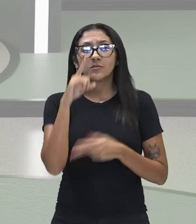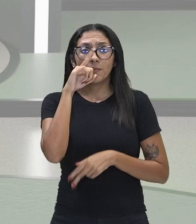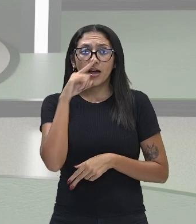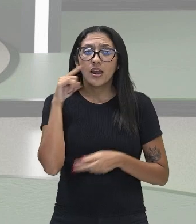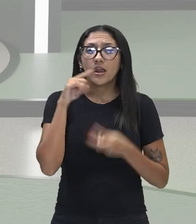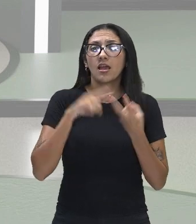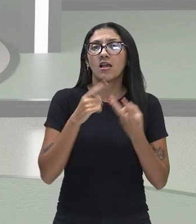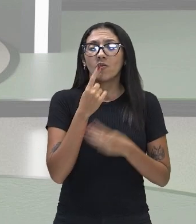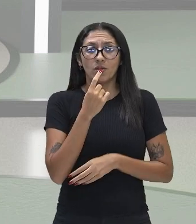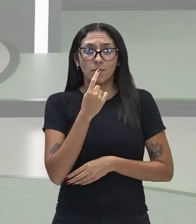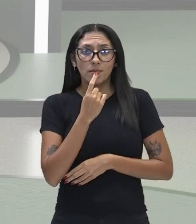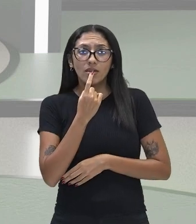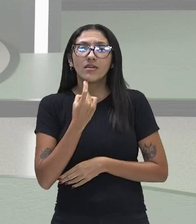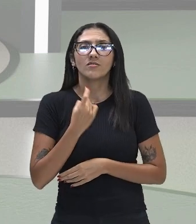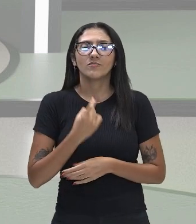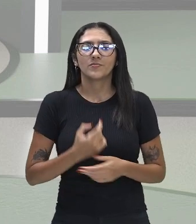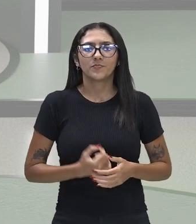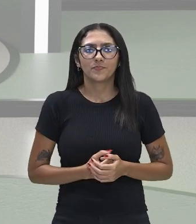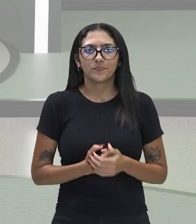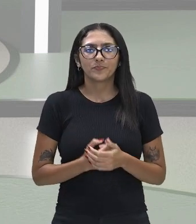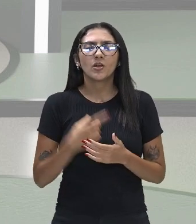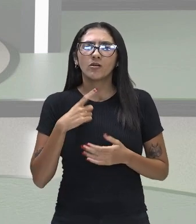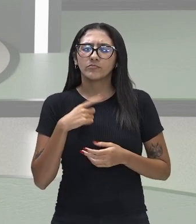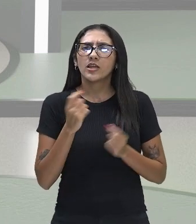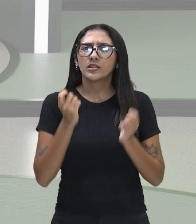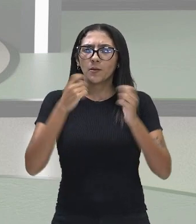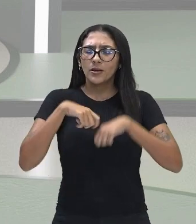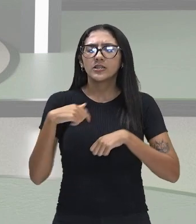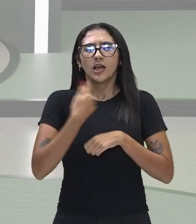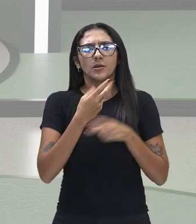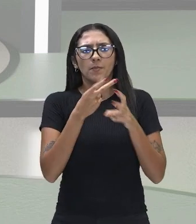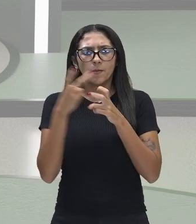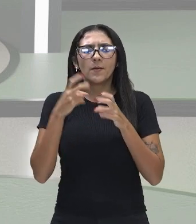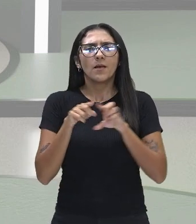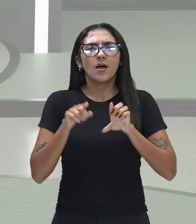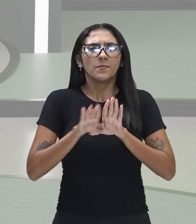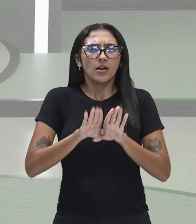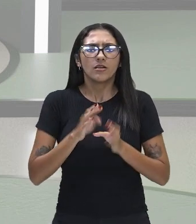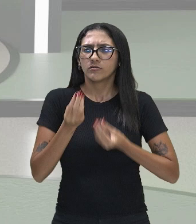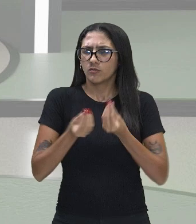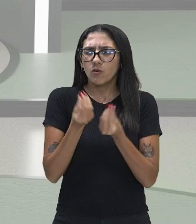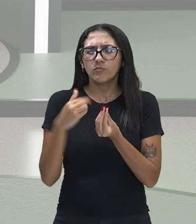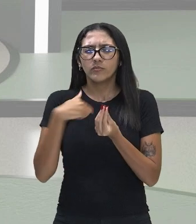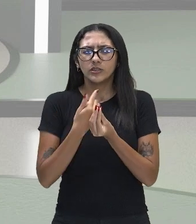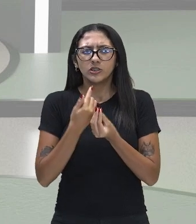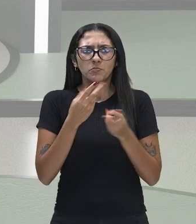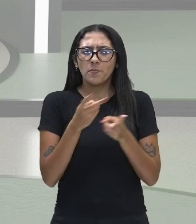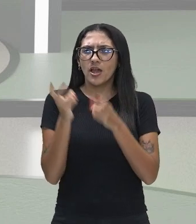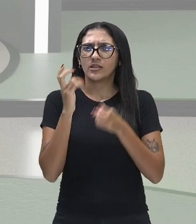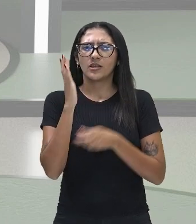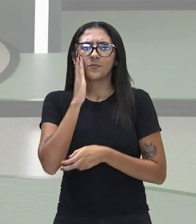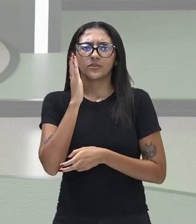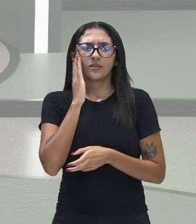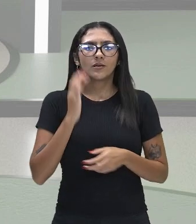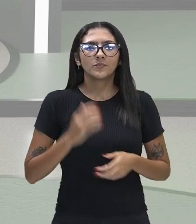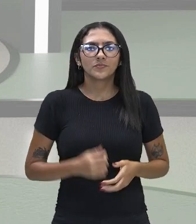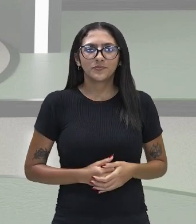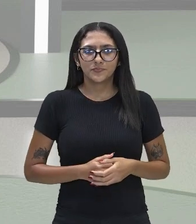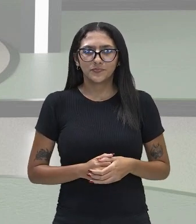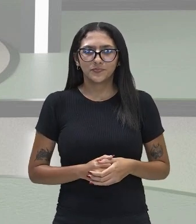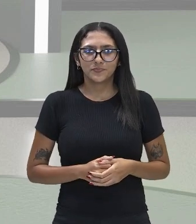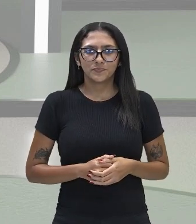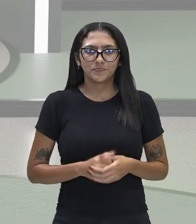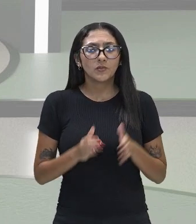vermelho, certo? Então nós temos também essa capacidade, mas como que isso acontece? Vamos à próxima pergunta.